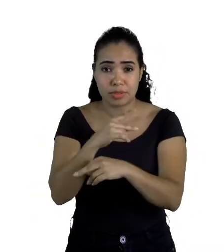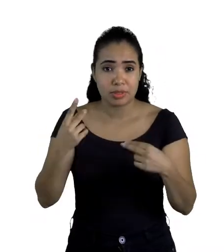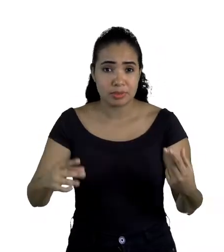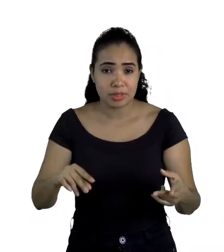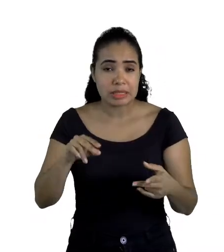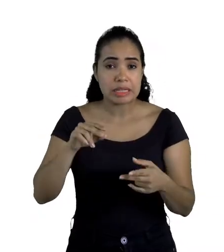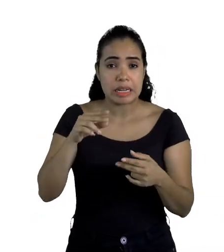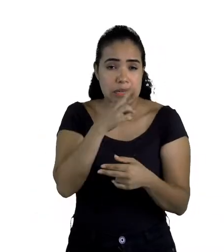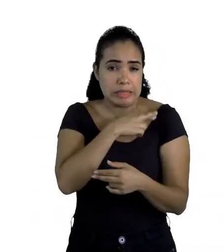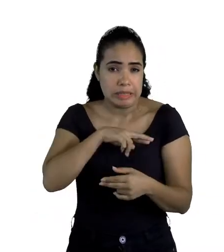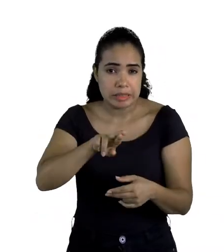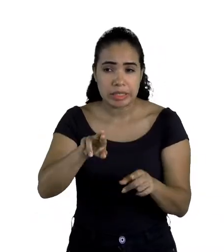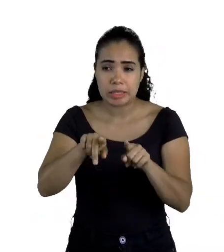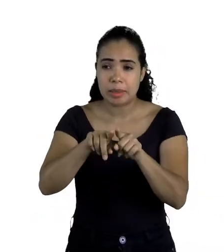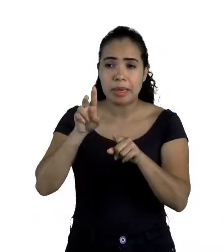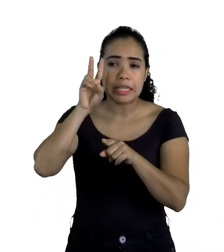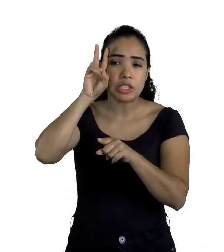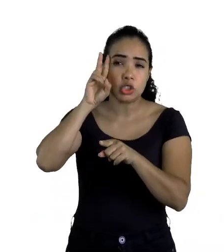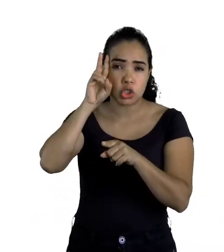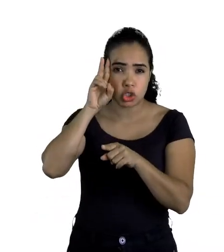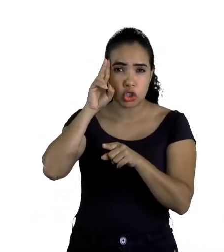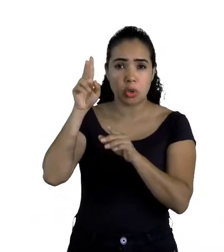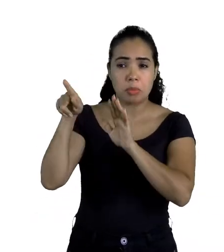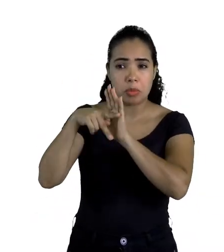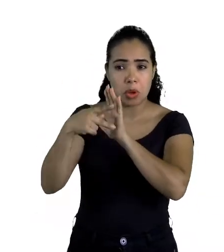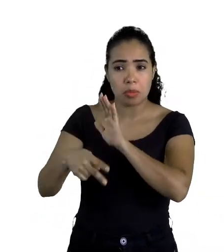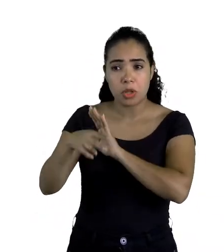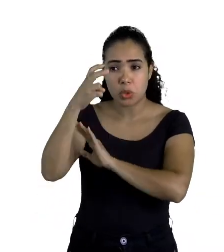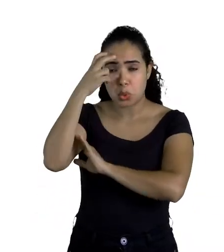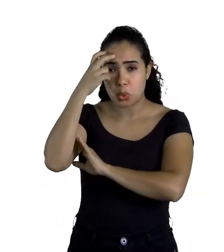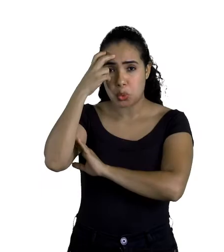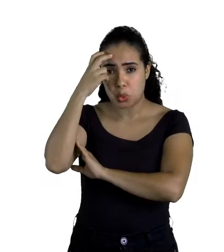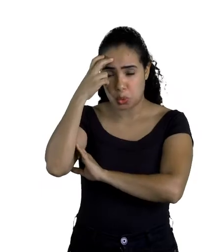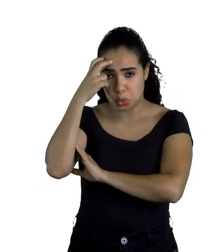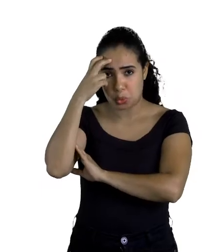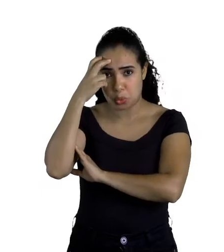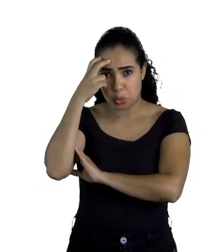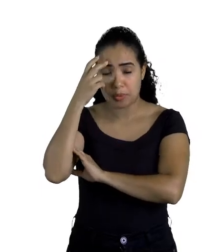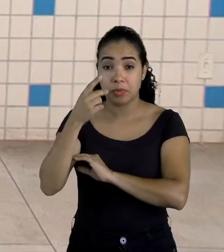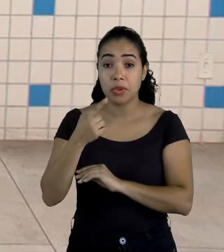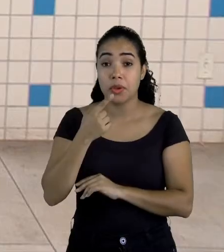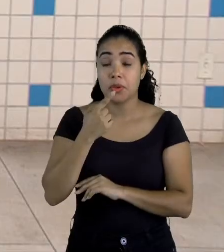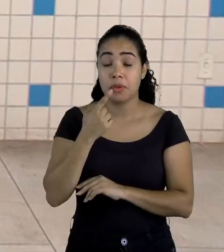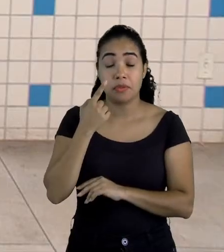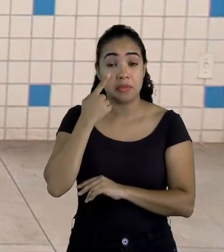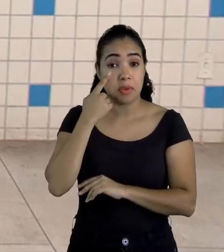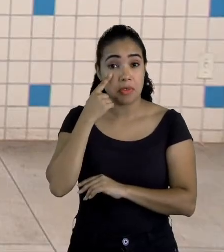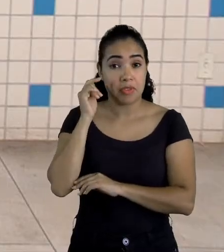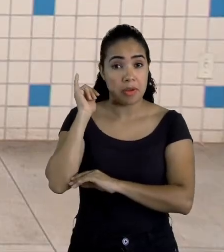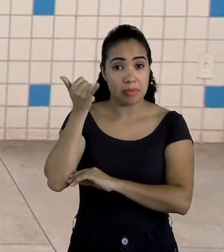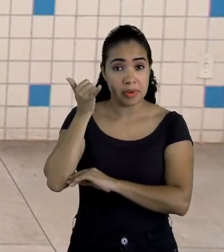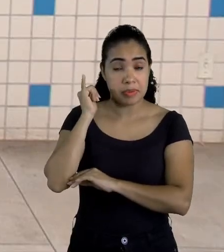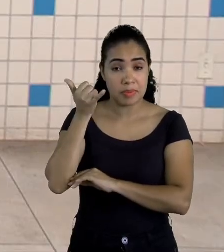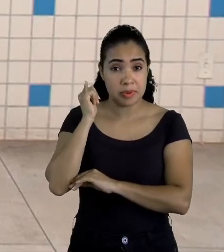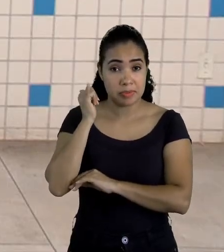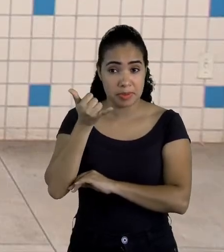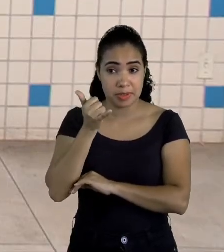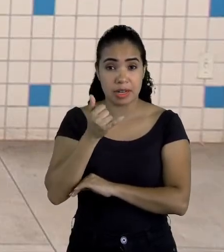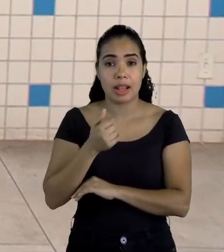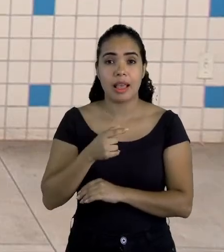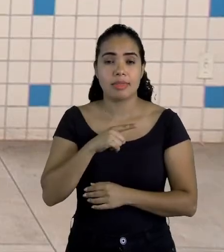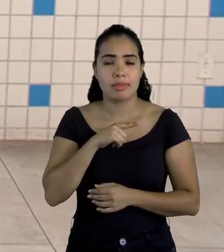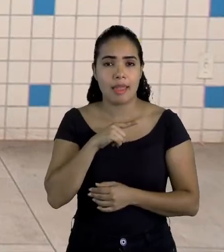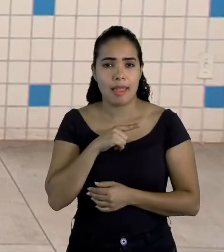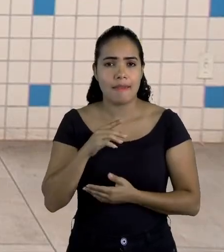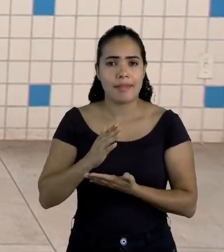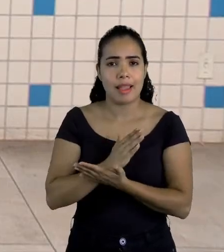da cultura afro-brasileiros. Daqui a pouco nós vamos ler um conto afro-brasileiro e vai ter